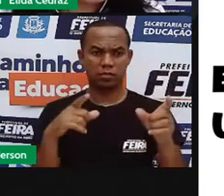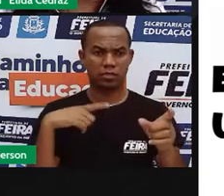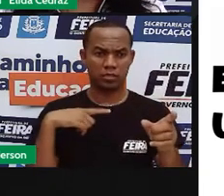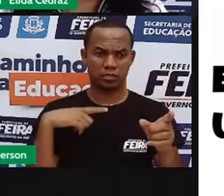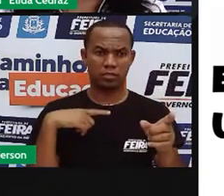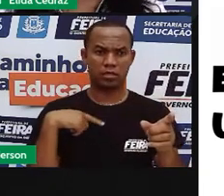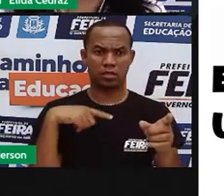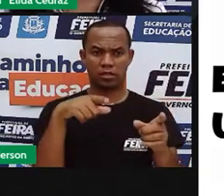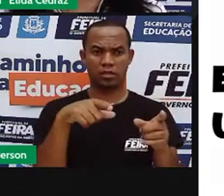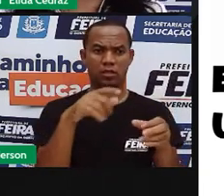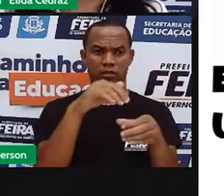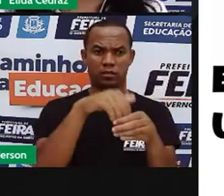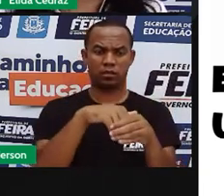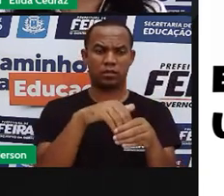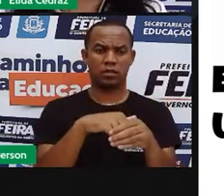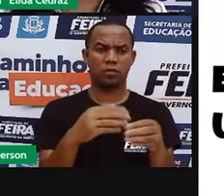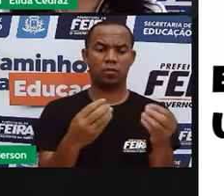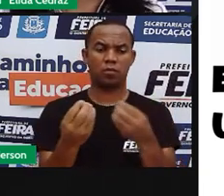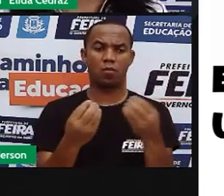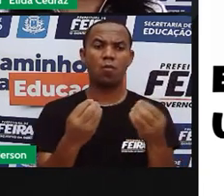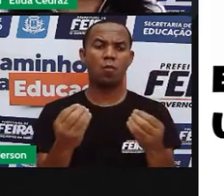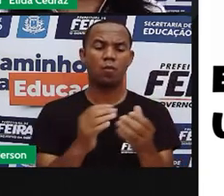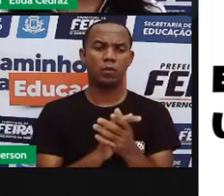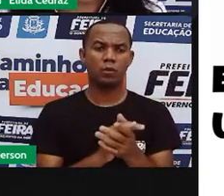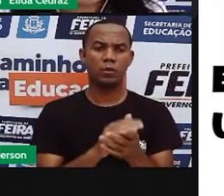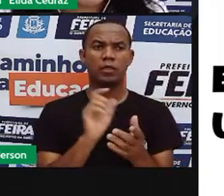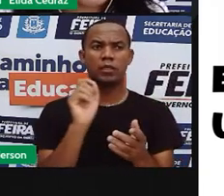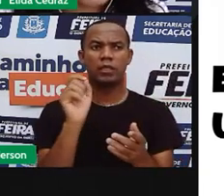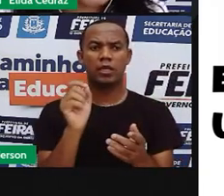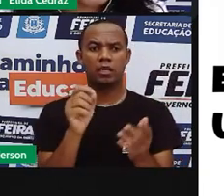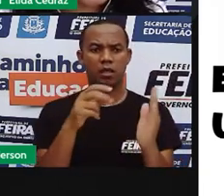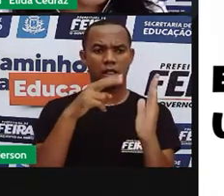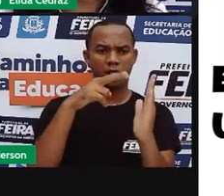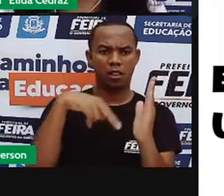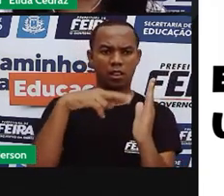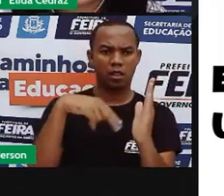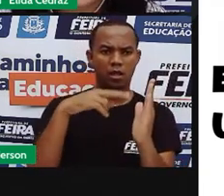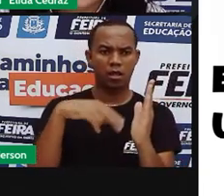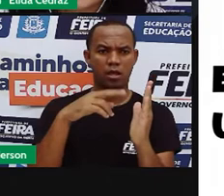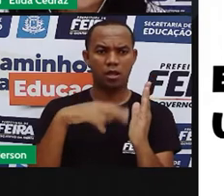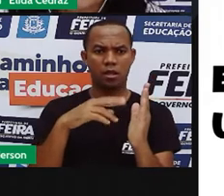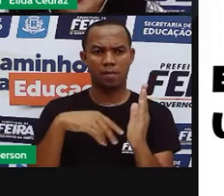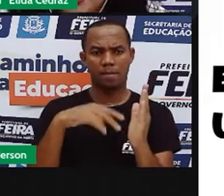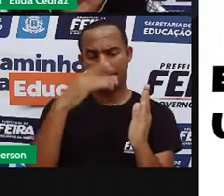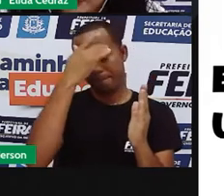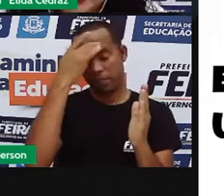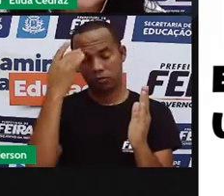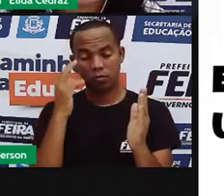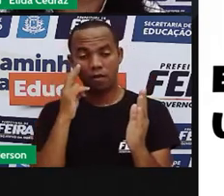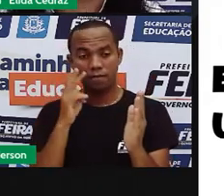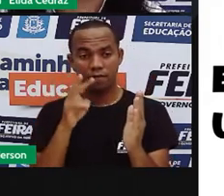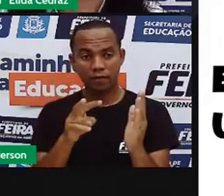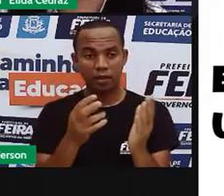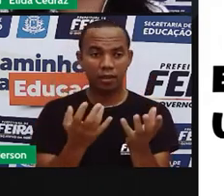casa estavam ali expostas para quem lê e se interessar por ela?